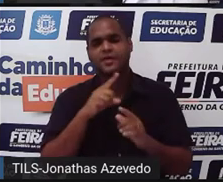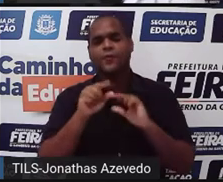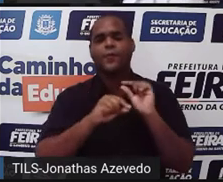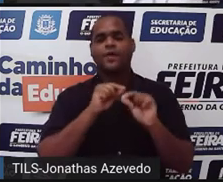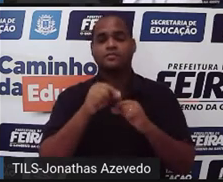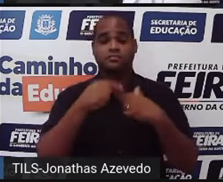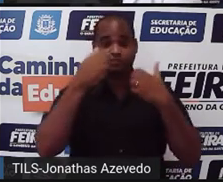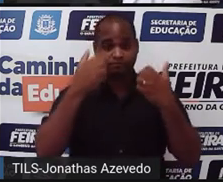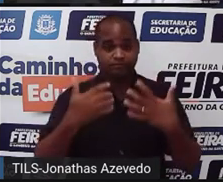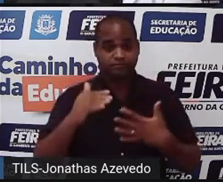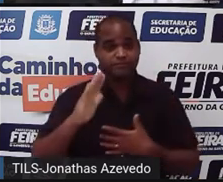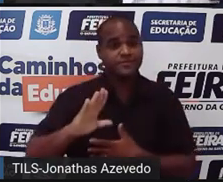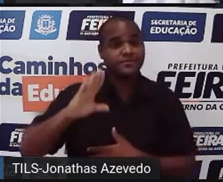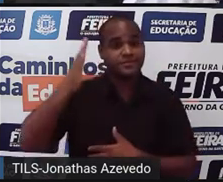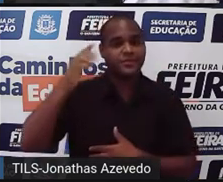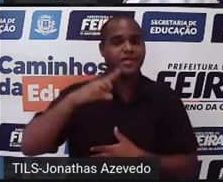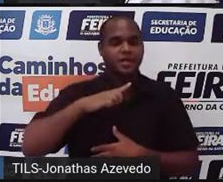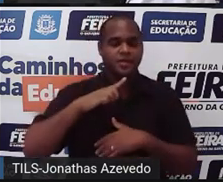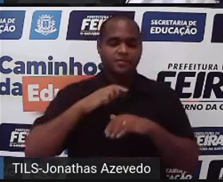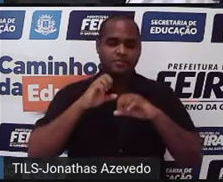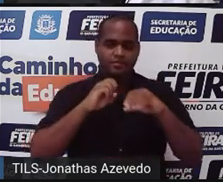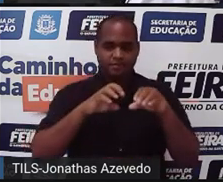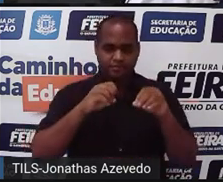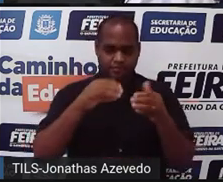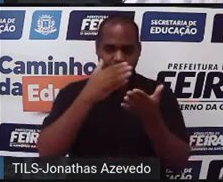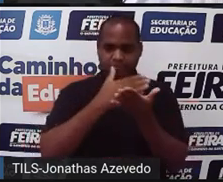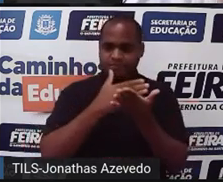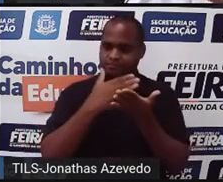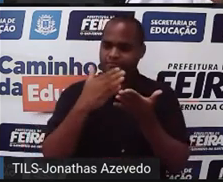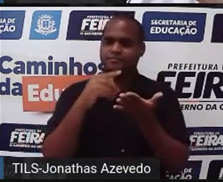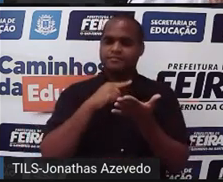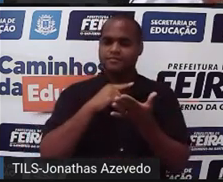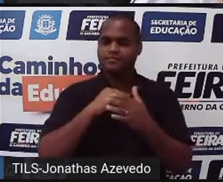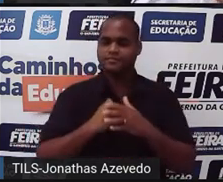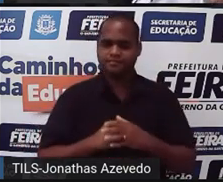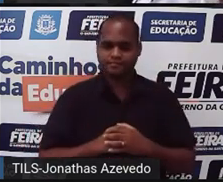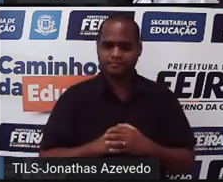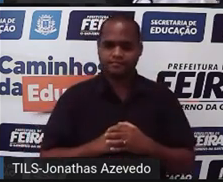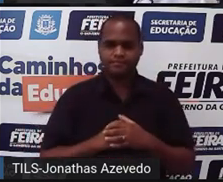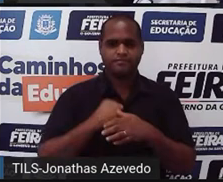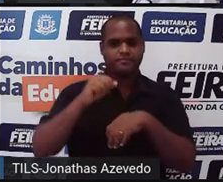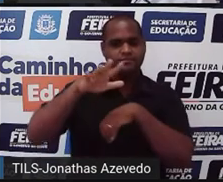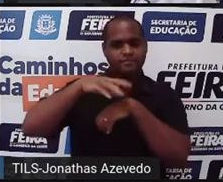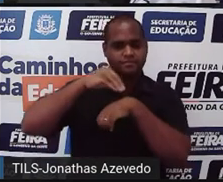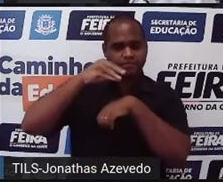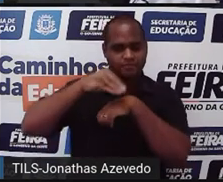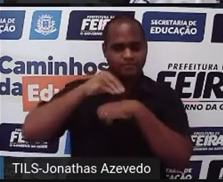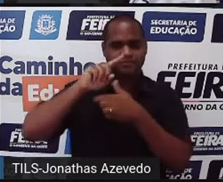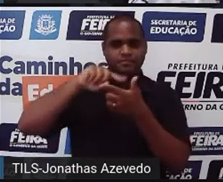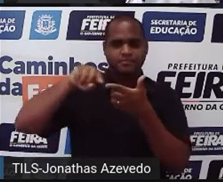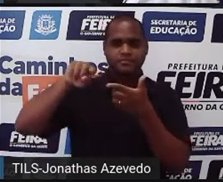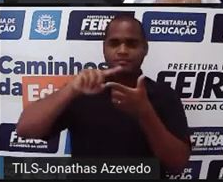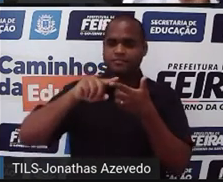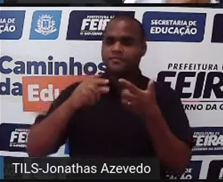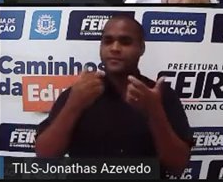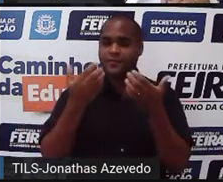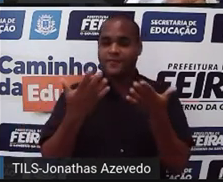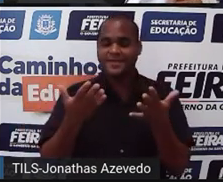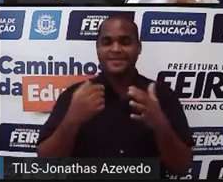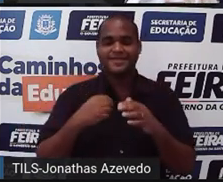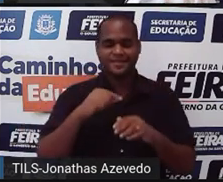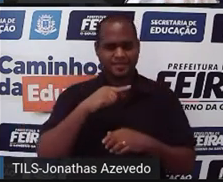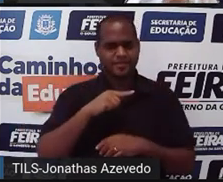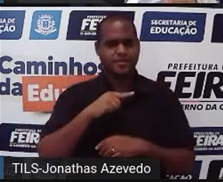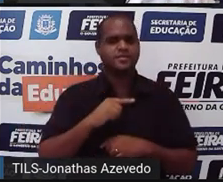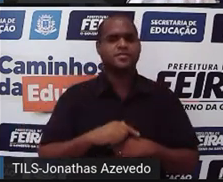Com o que vai acontecer na aula a partir de agora, tá? E aí eu vou trazer outro probleminha para você, certo?